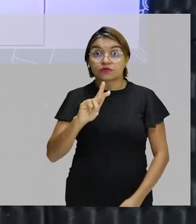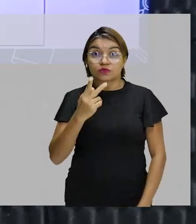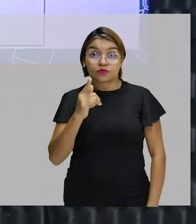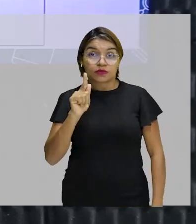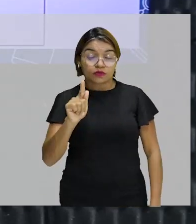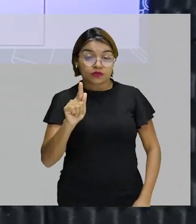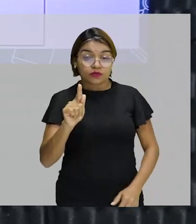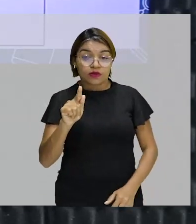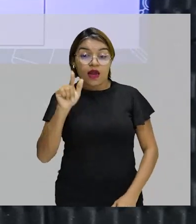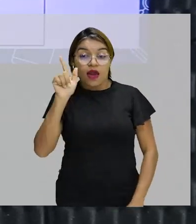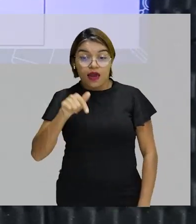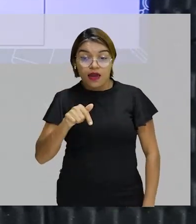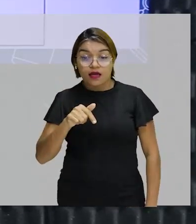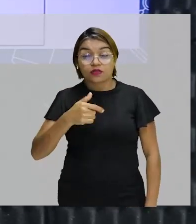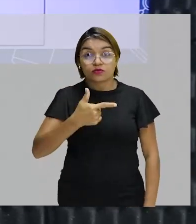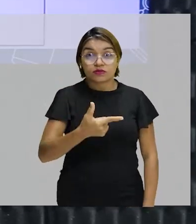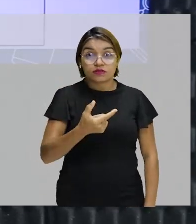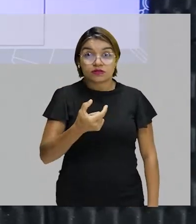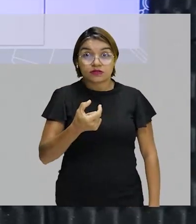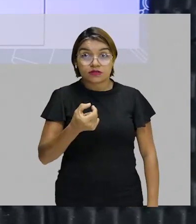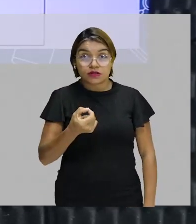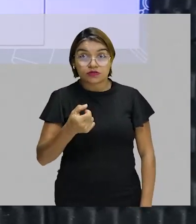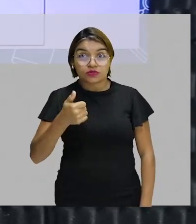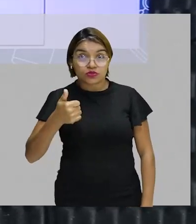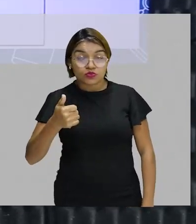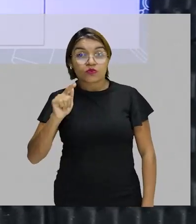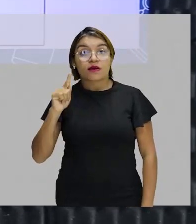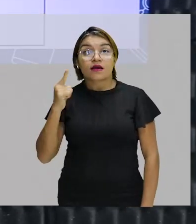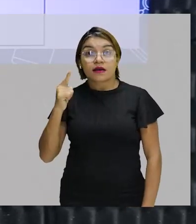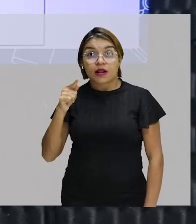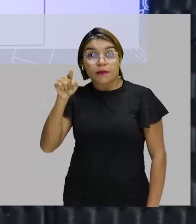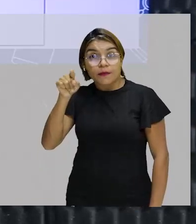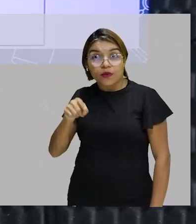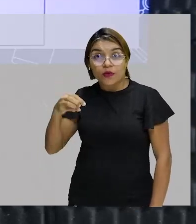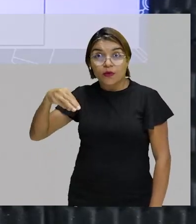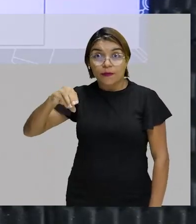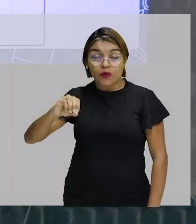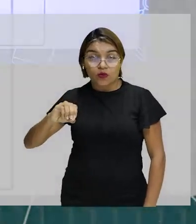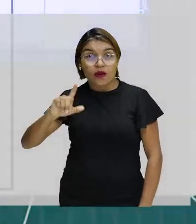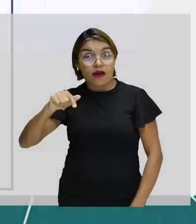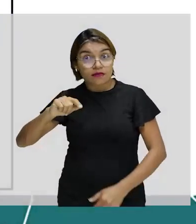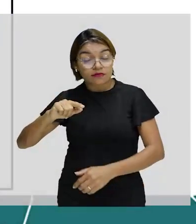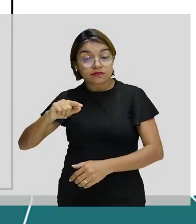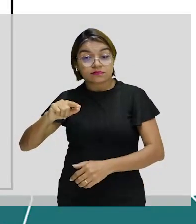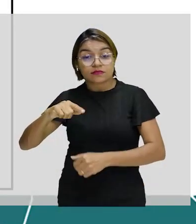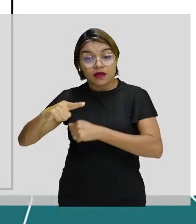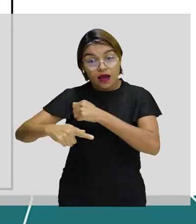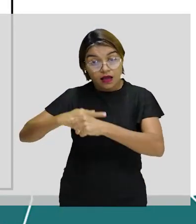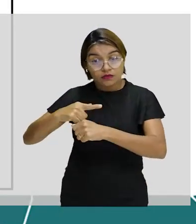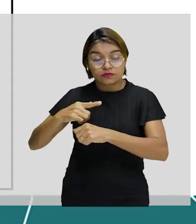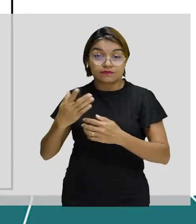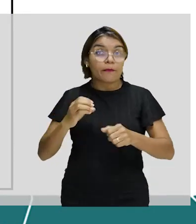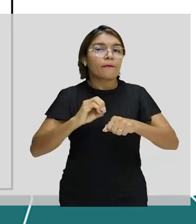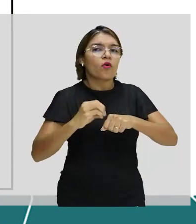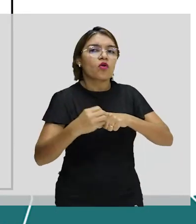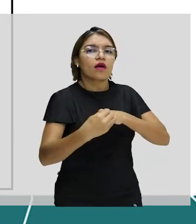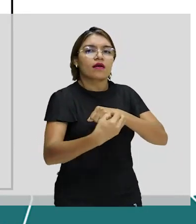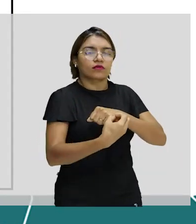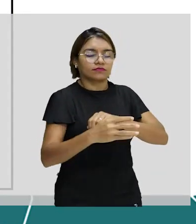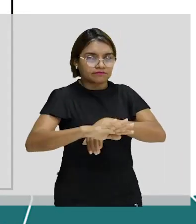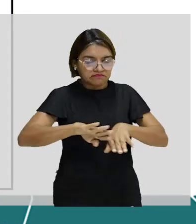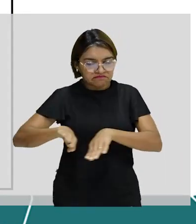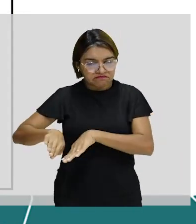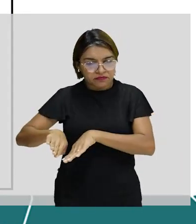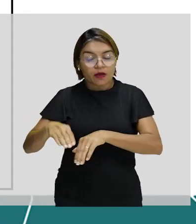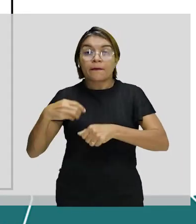201 gramas por mol. Show? Isso para átomos. Para moléculas, a molécula de